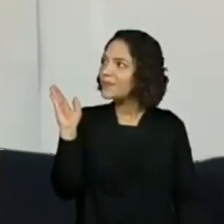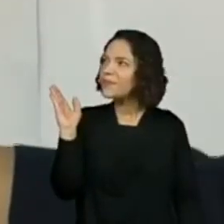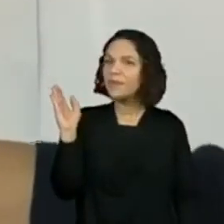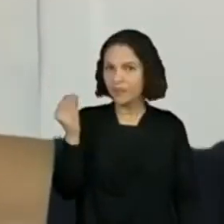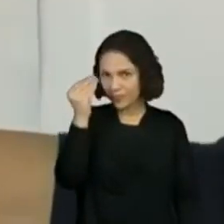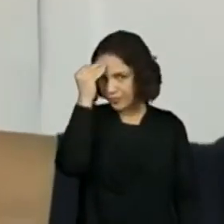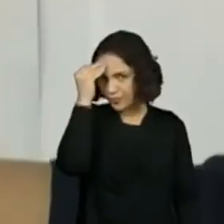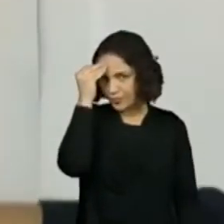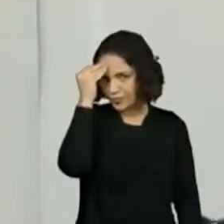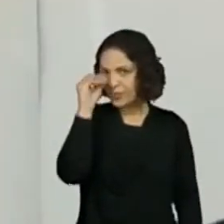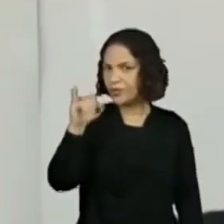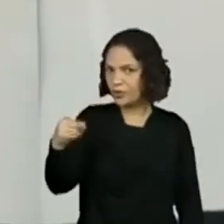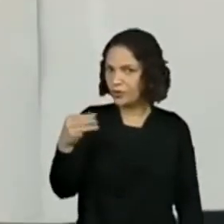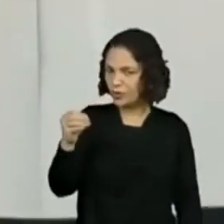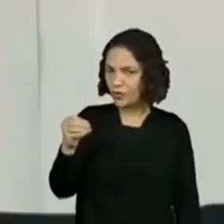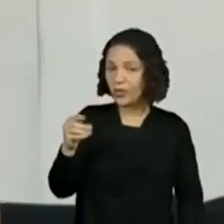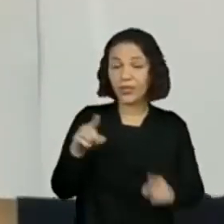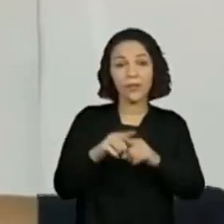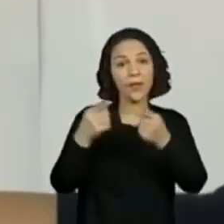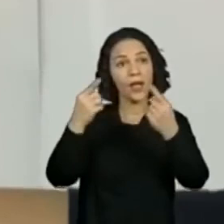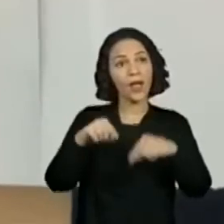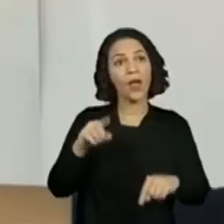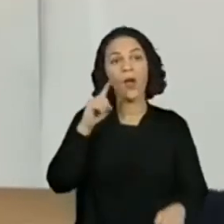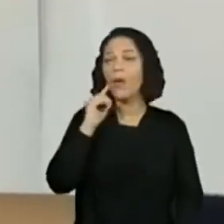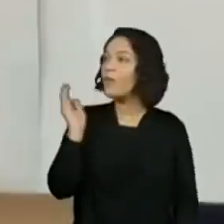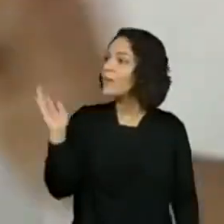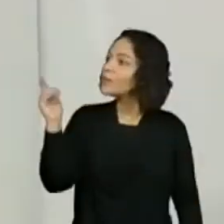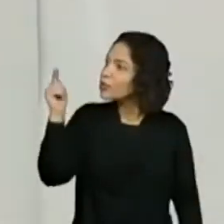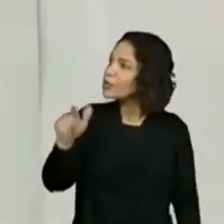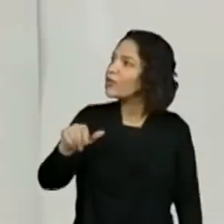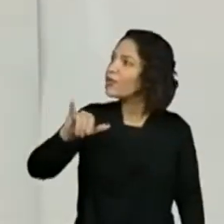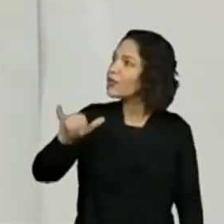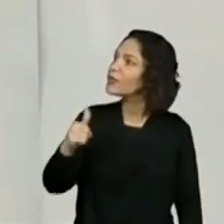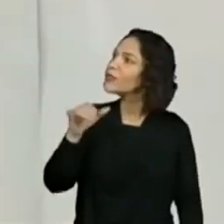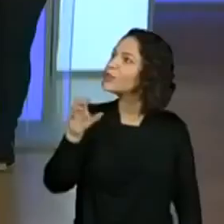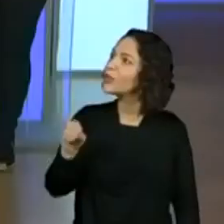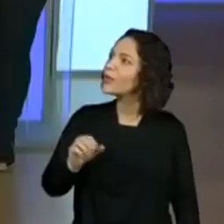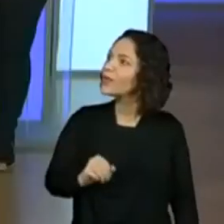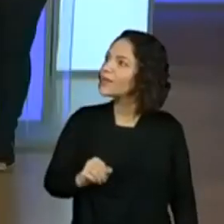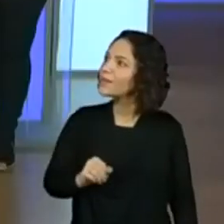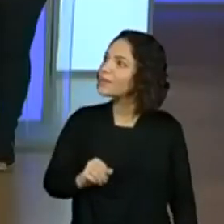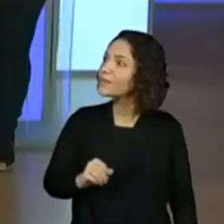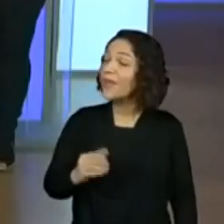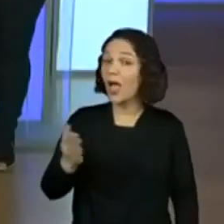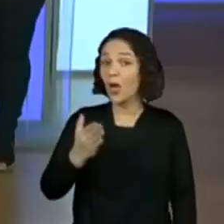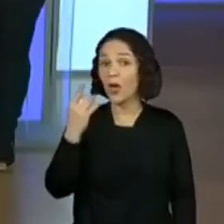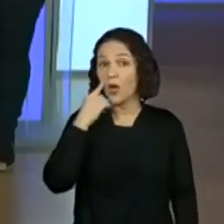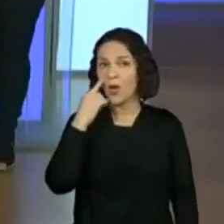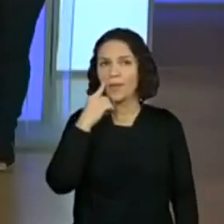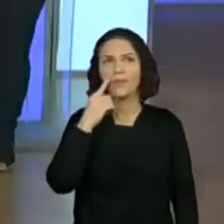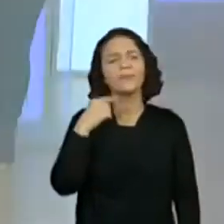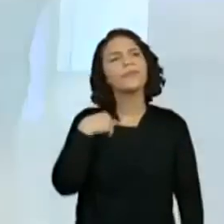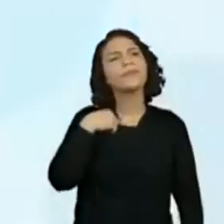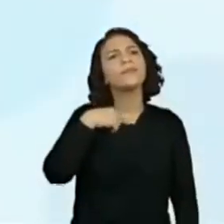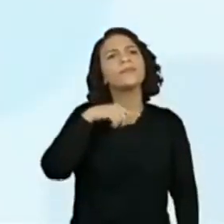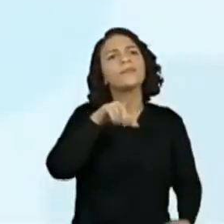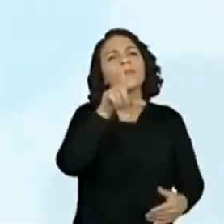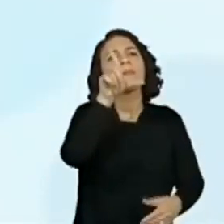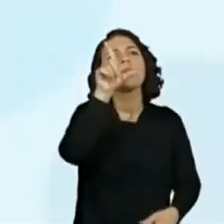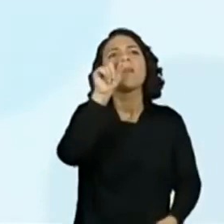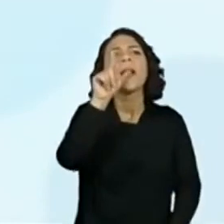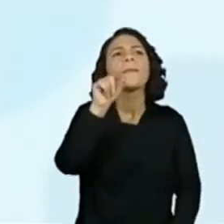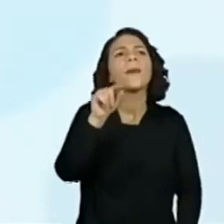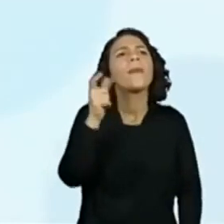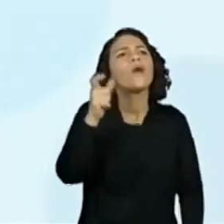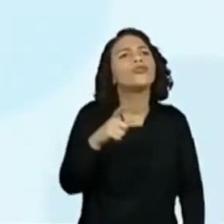Ó, Jô. E ó, Joyce. Professora, então vamos olhar na nossa lista? Vamos procurar na nossa lista de títulos